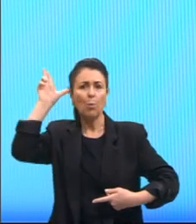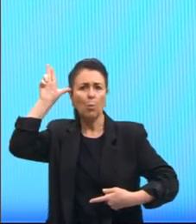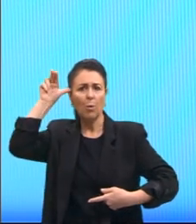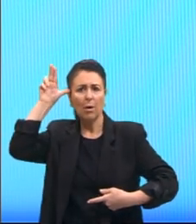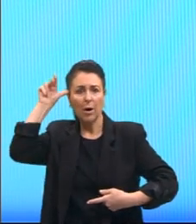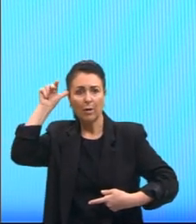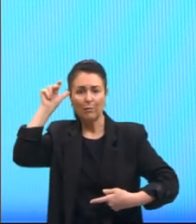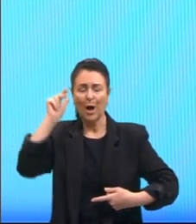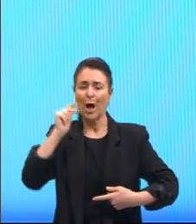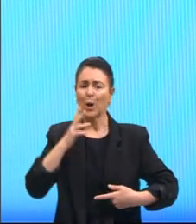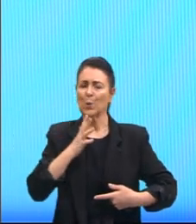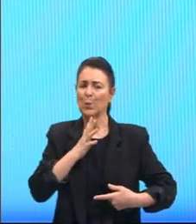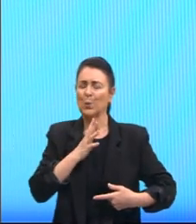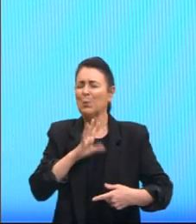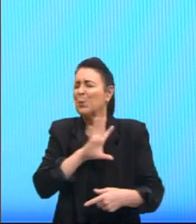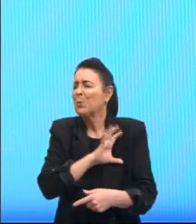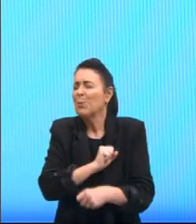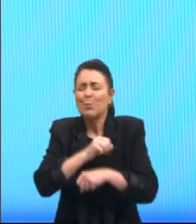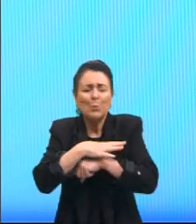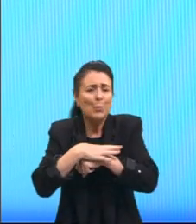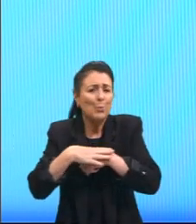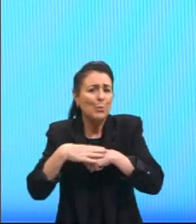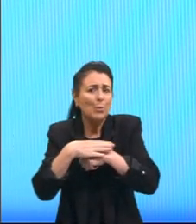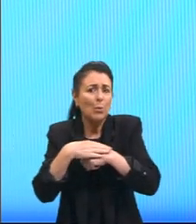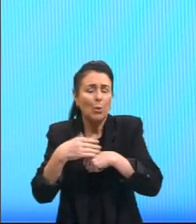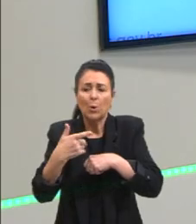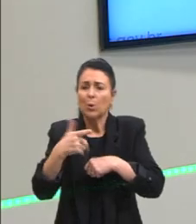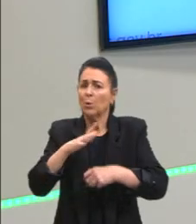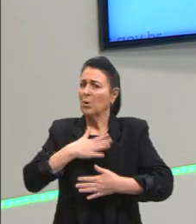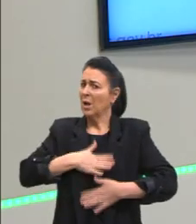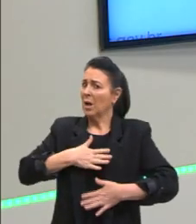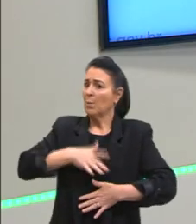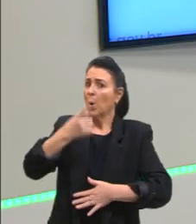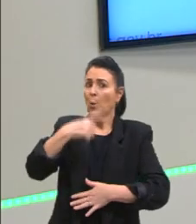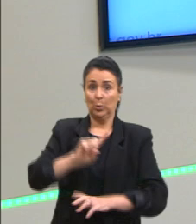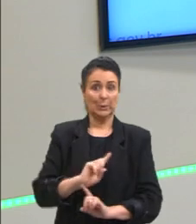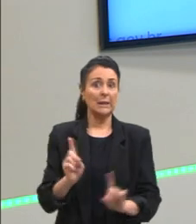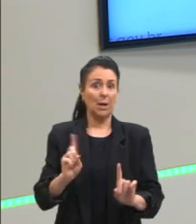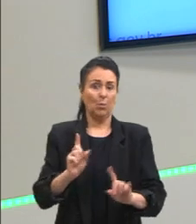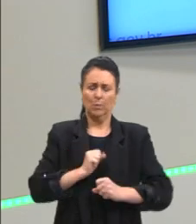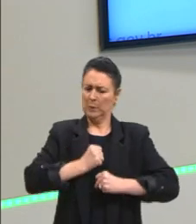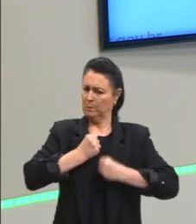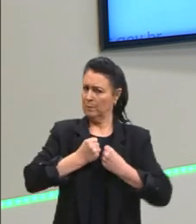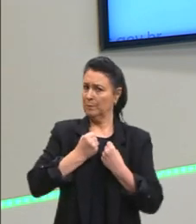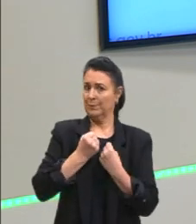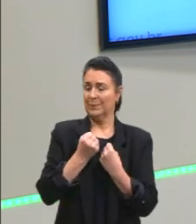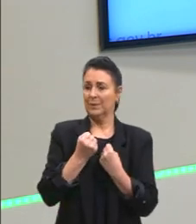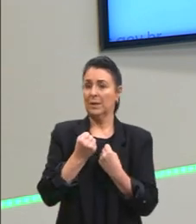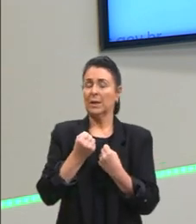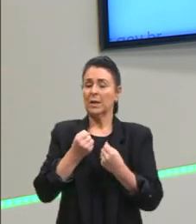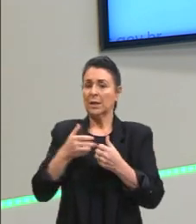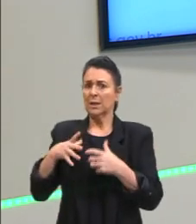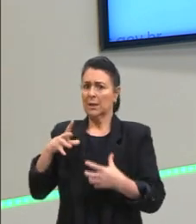rebelde. E aí o cocheiro, o uso da razão que conduziria esses cavalos. Então, essa